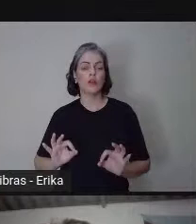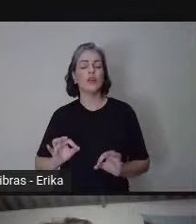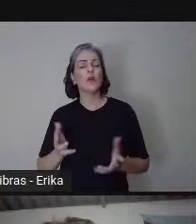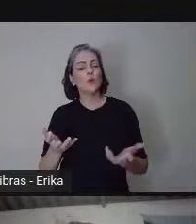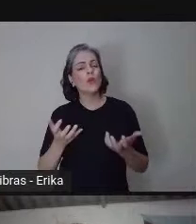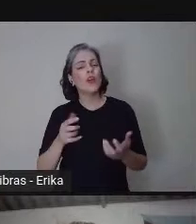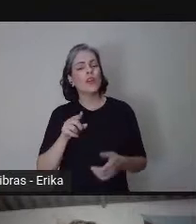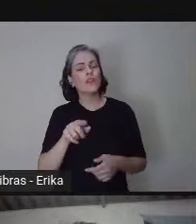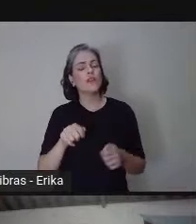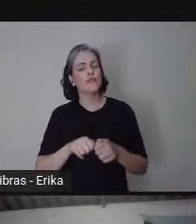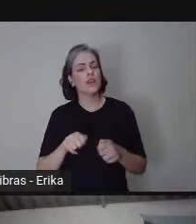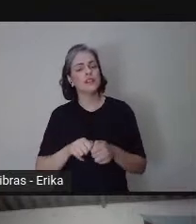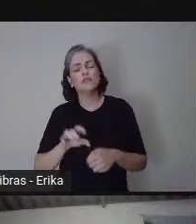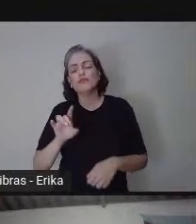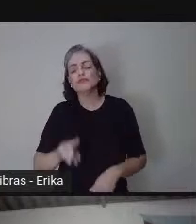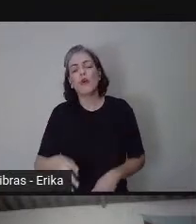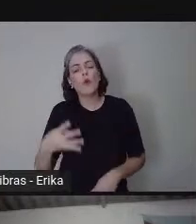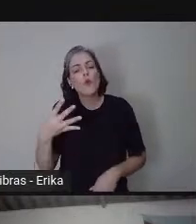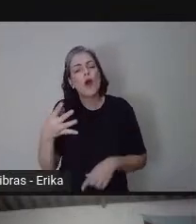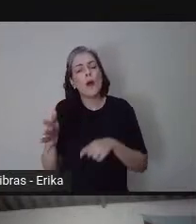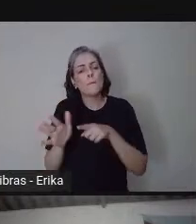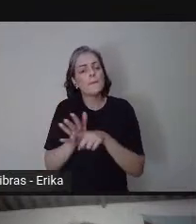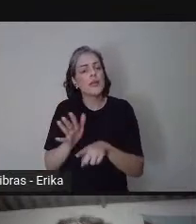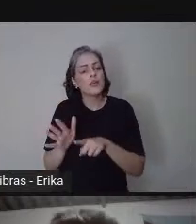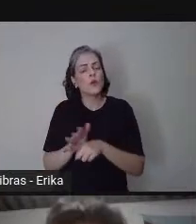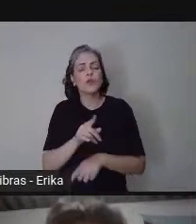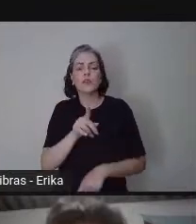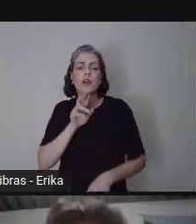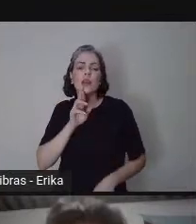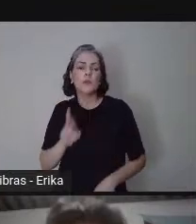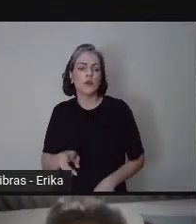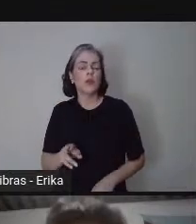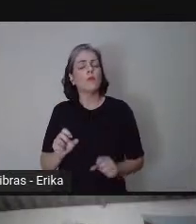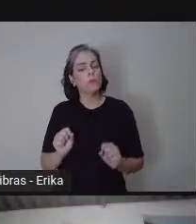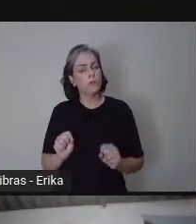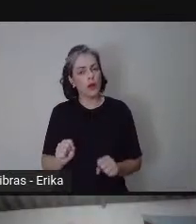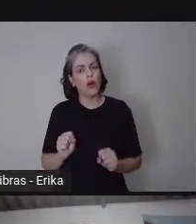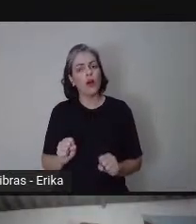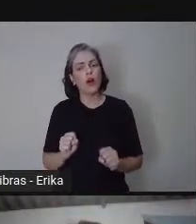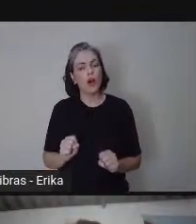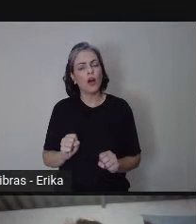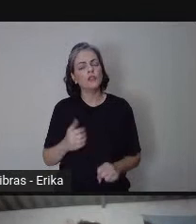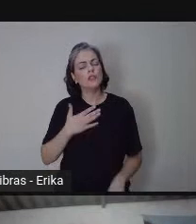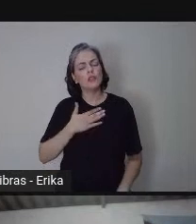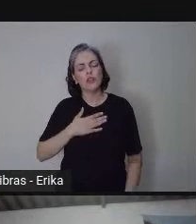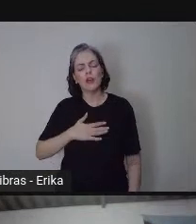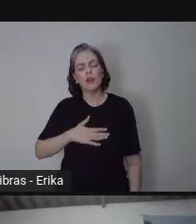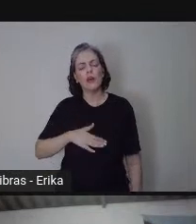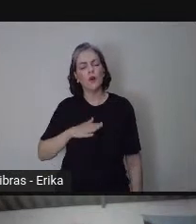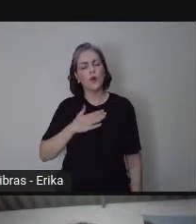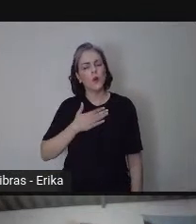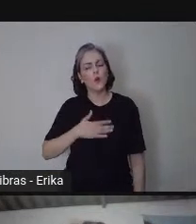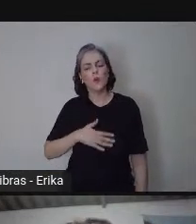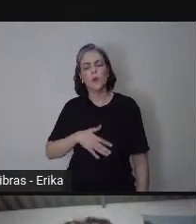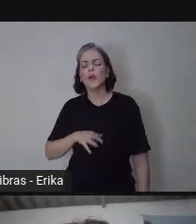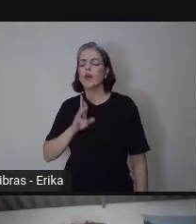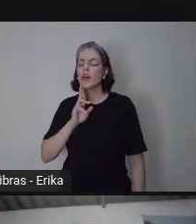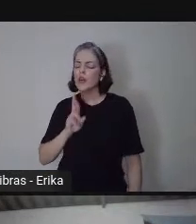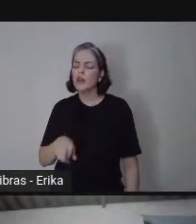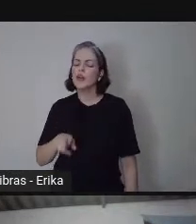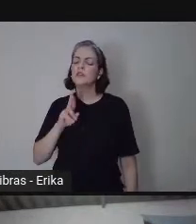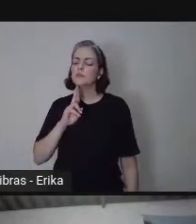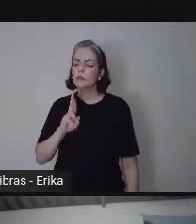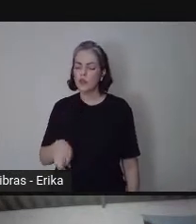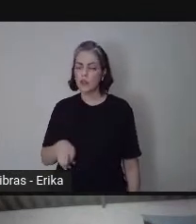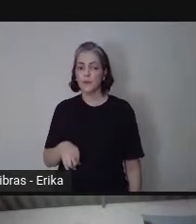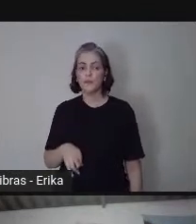perguntas apenas, né? Então, vocês podem ir bem tranquilos para responder esse questionário,